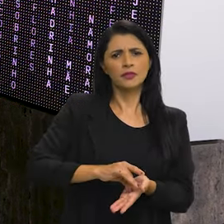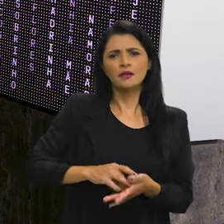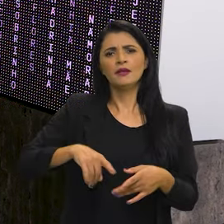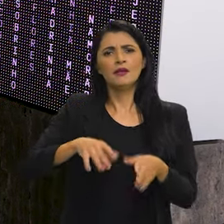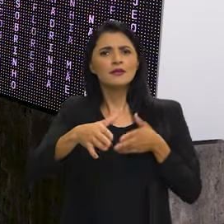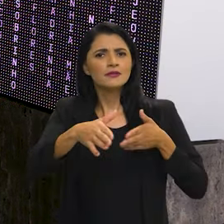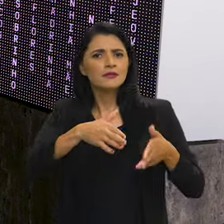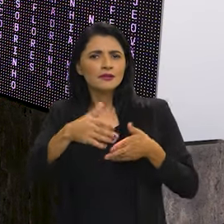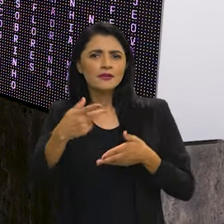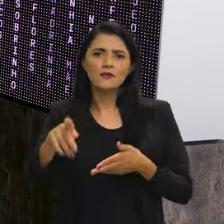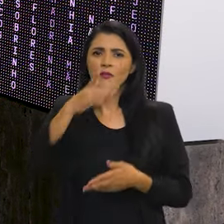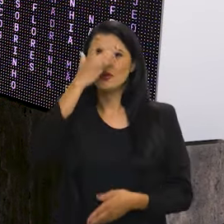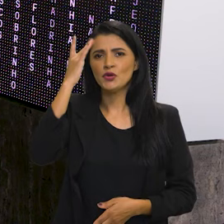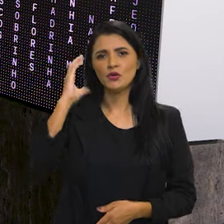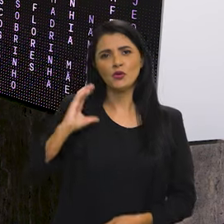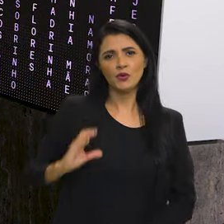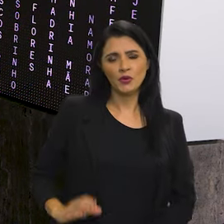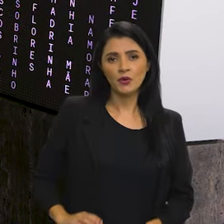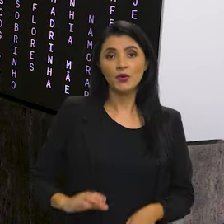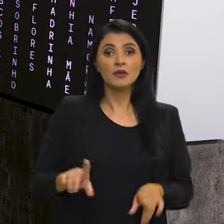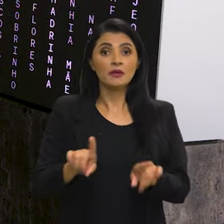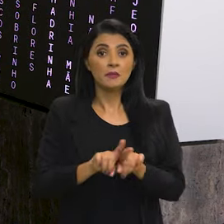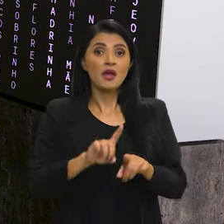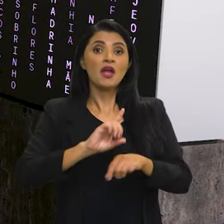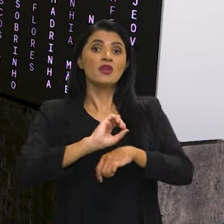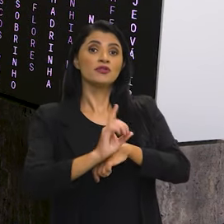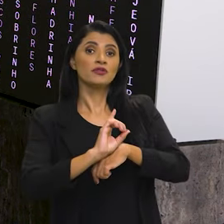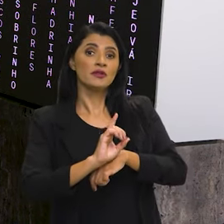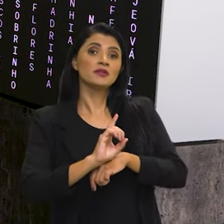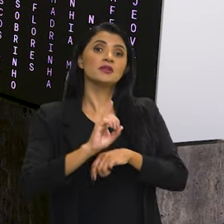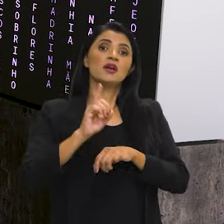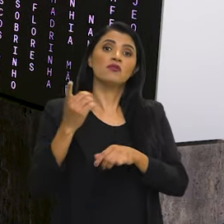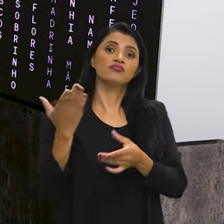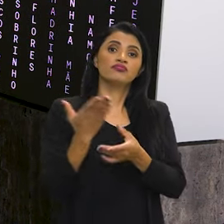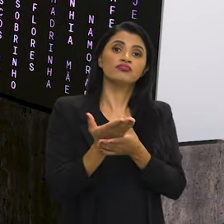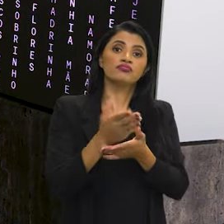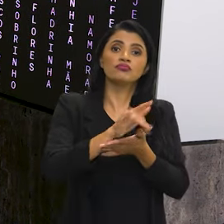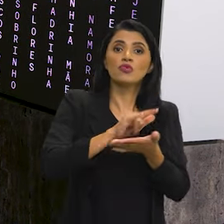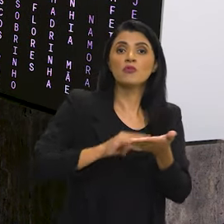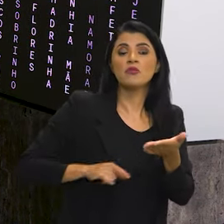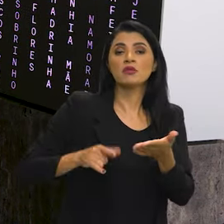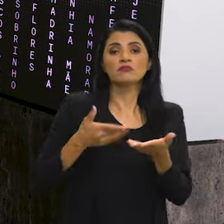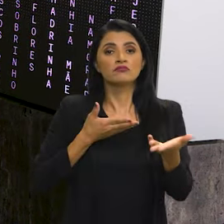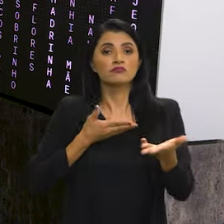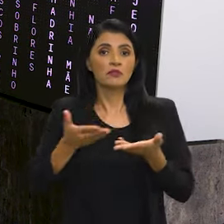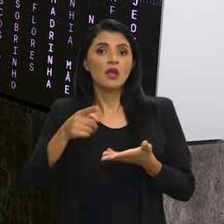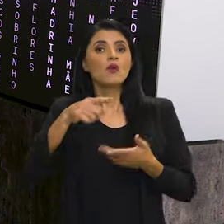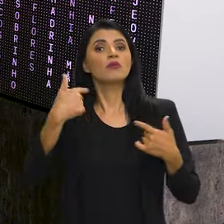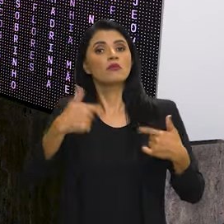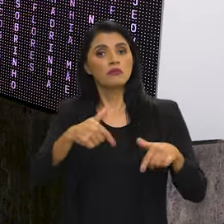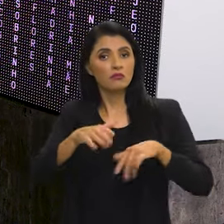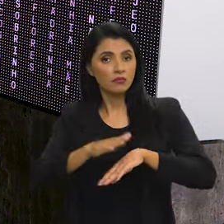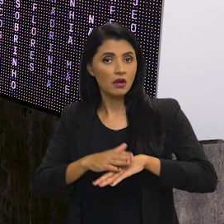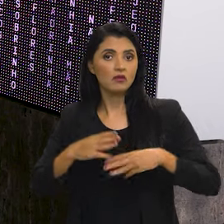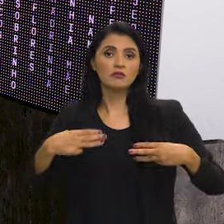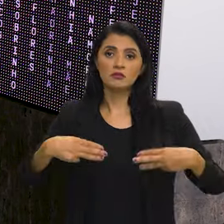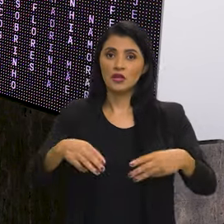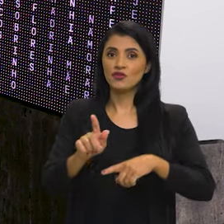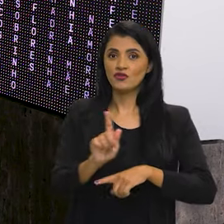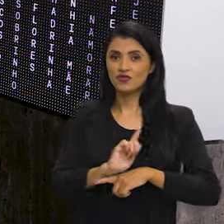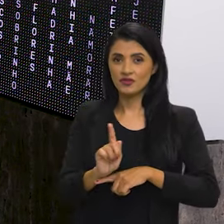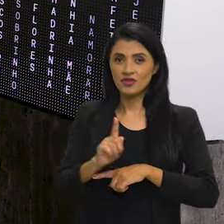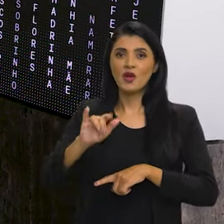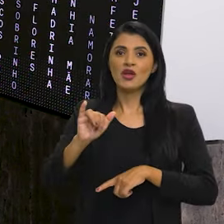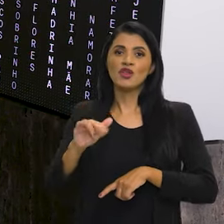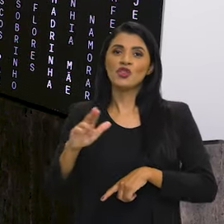eficientes e acessíveis ao cidadão, incluindo a digitalização de processos e serviços. Esse foi o trabalho do Ministério da